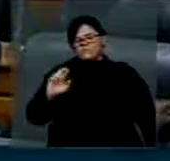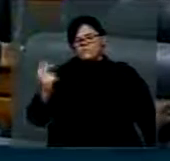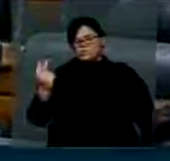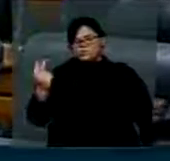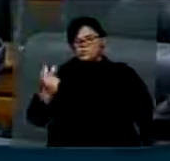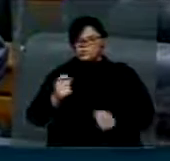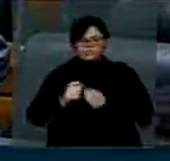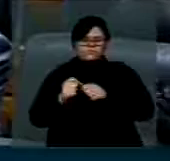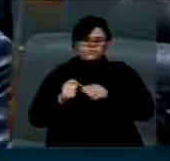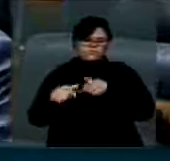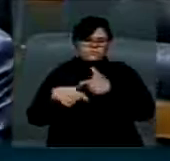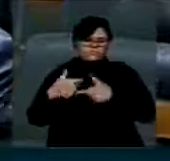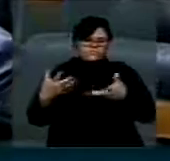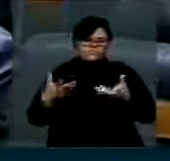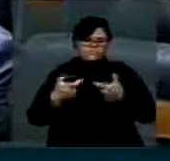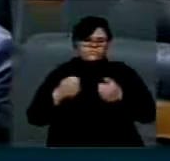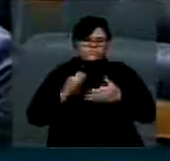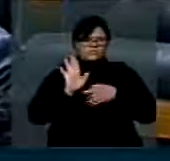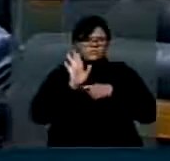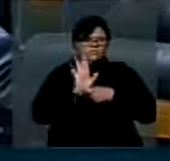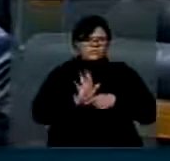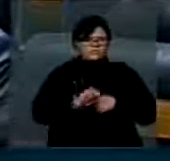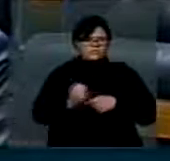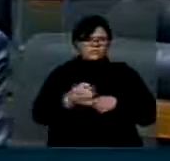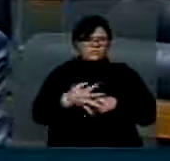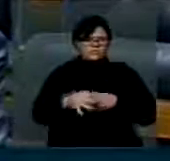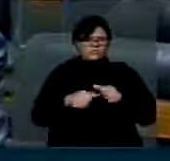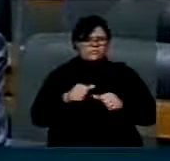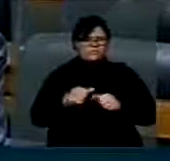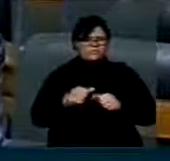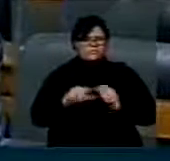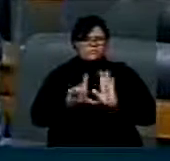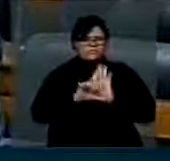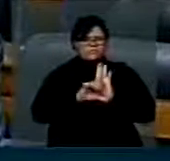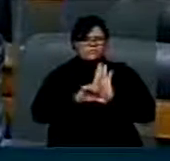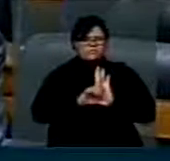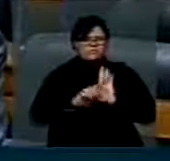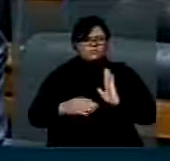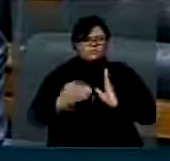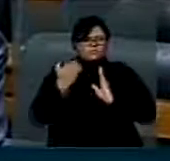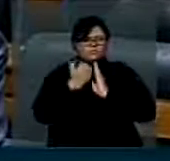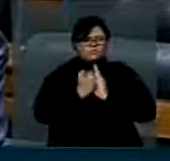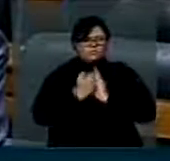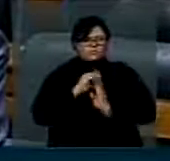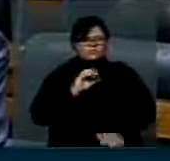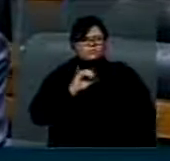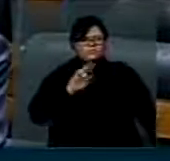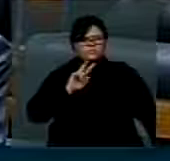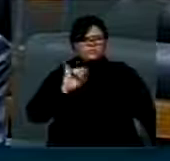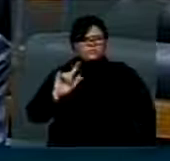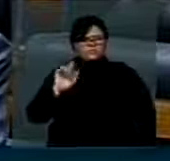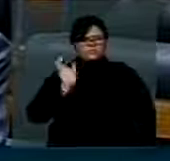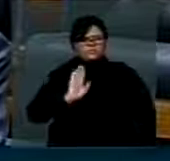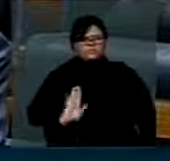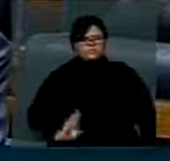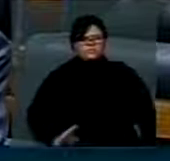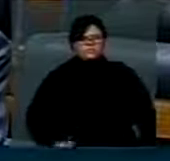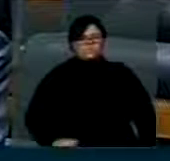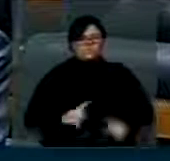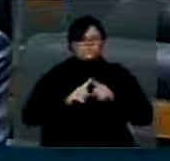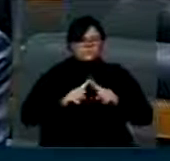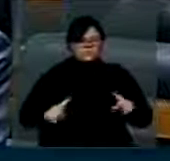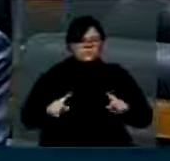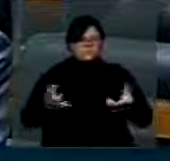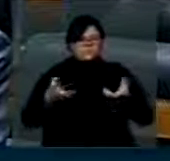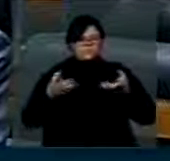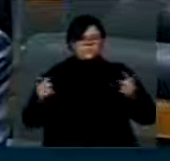desempenharam em favor da modernização da legislação processual civil brasileira mas quero também